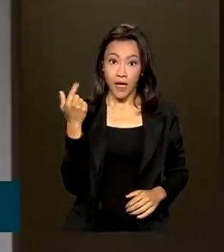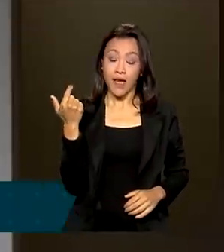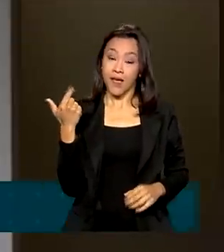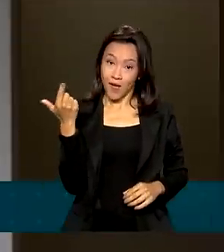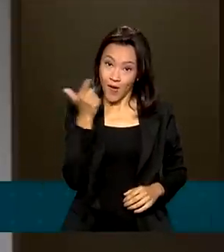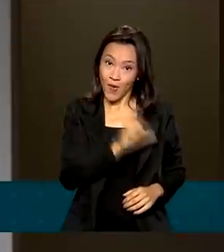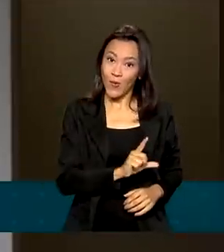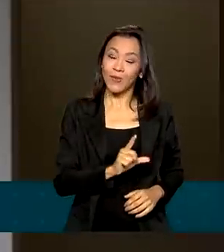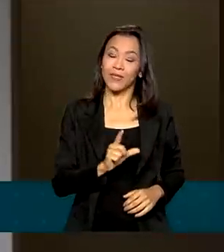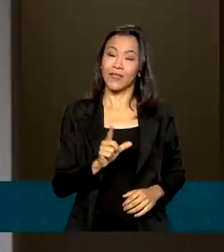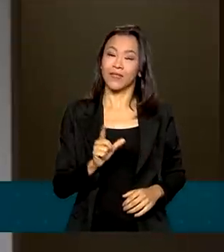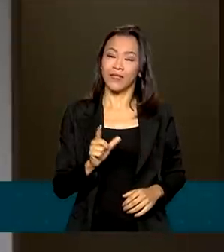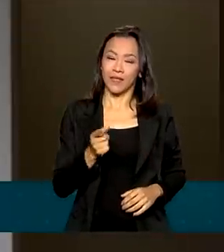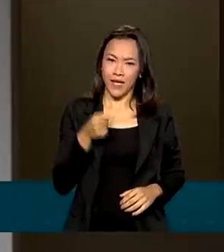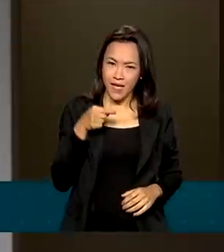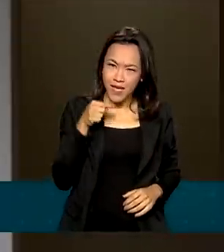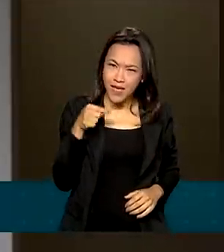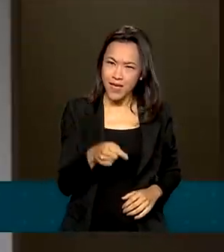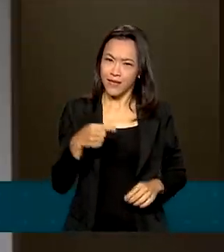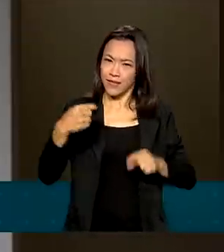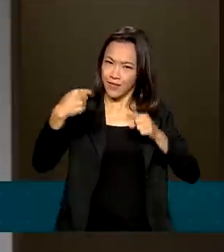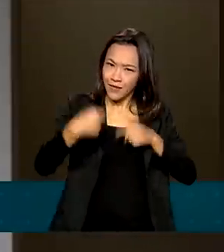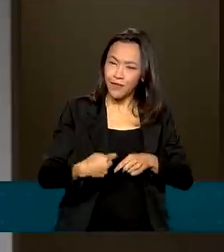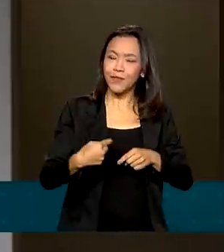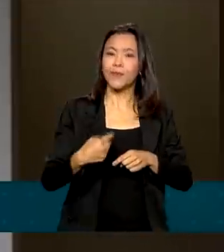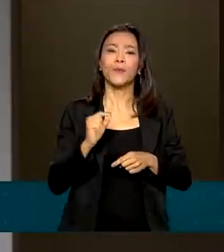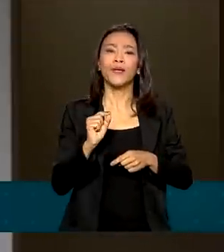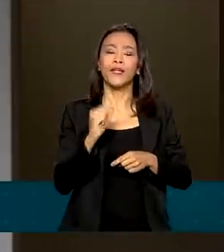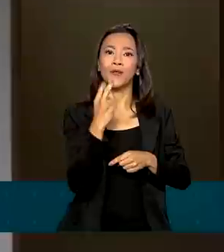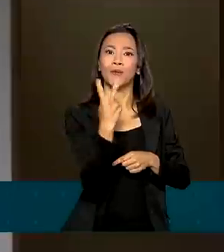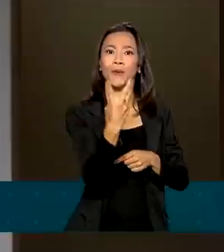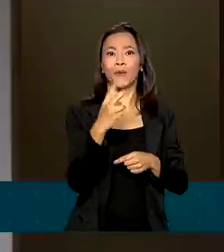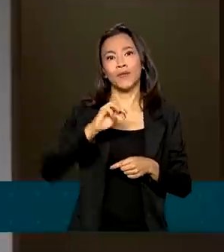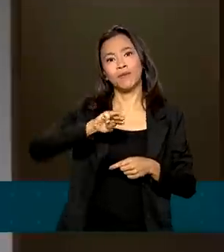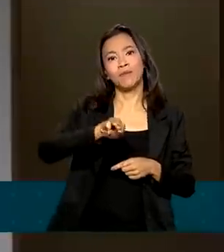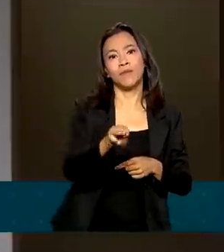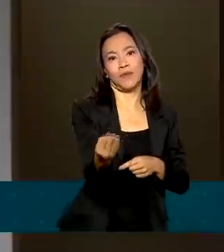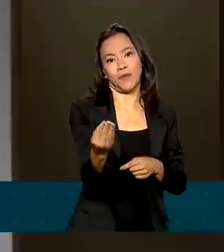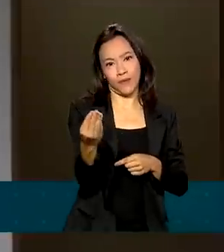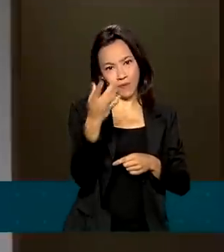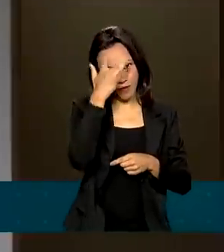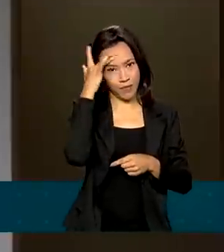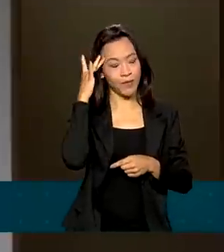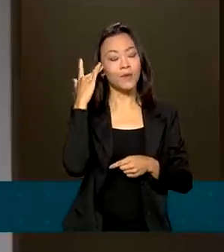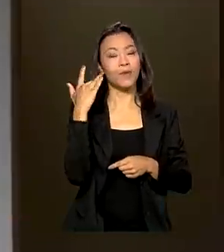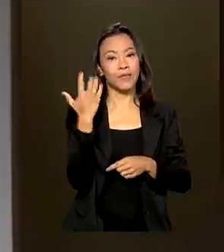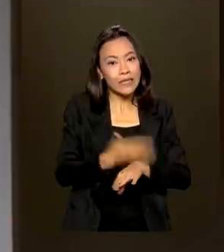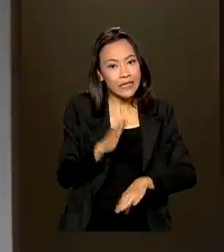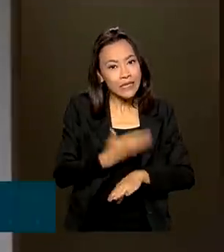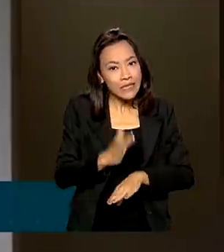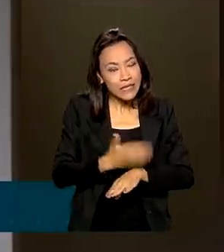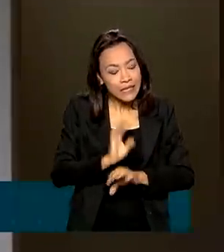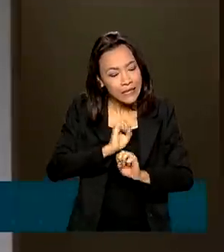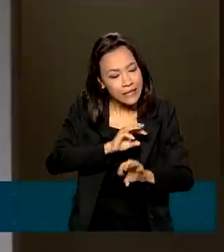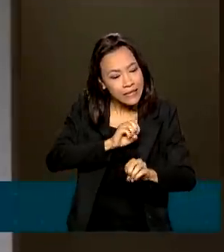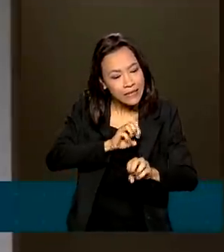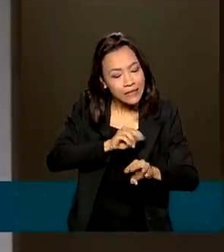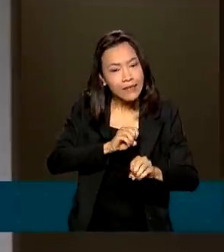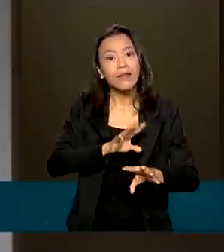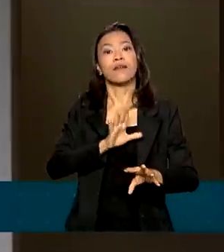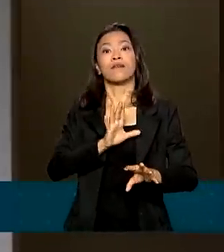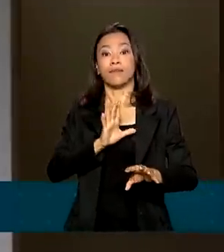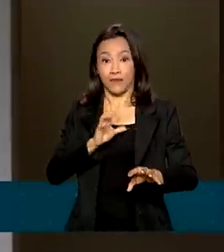cinco anos, capacitar aproximadamente 2 milhões de agricultores e trabalhadores, formamos uma parceria,